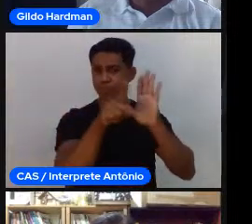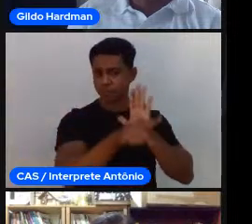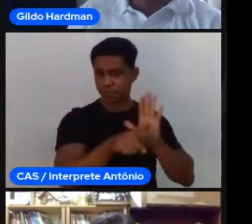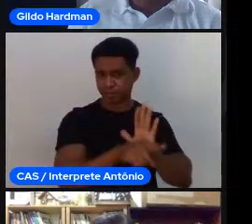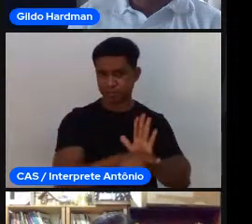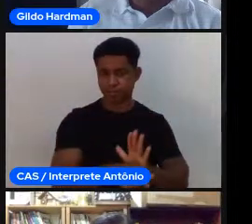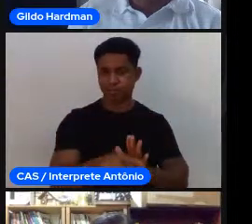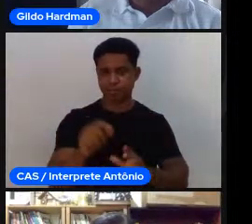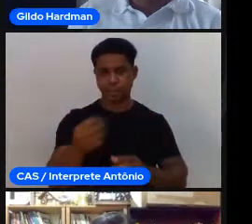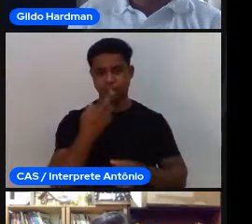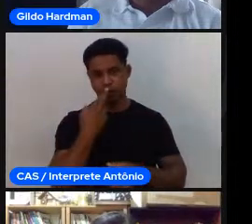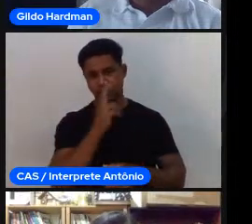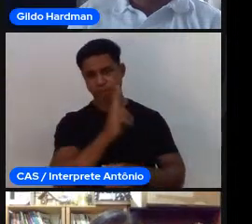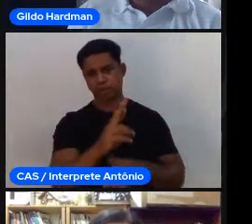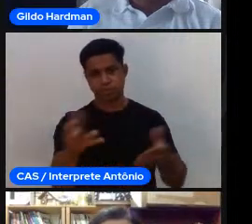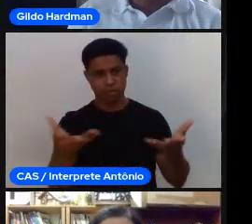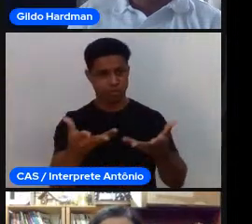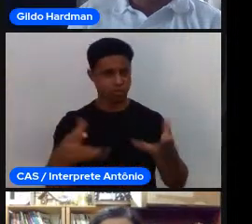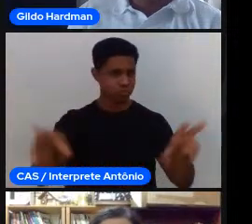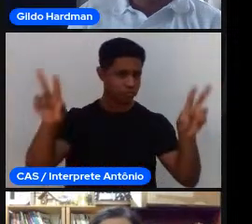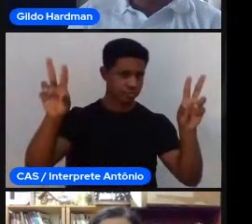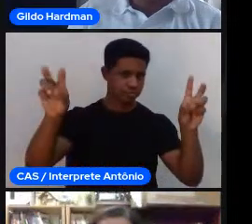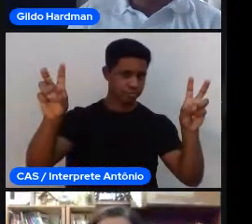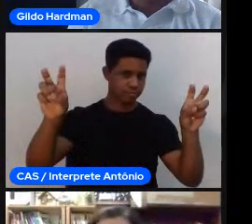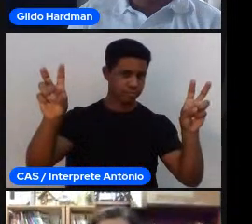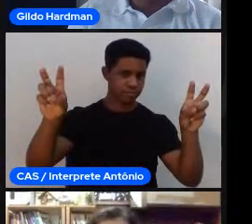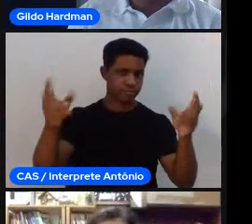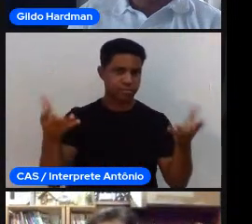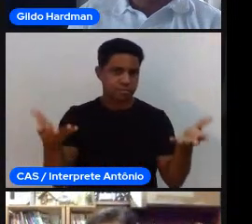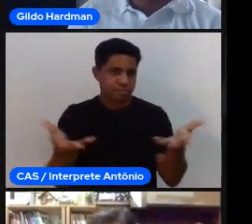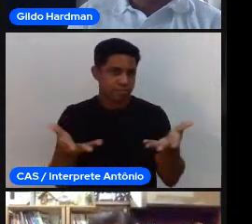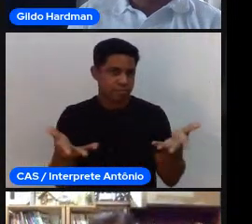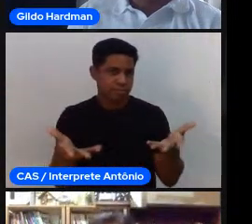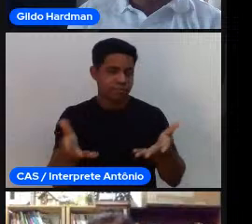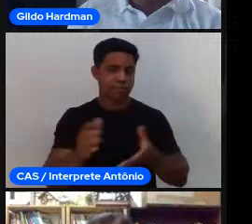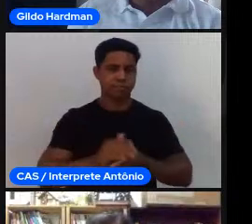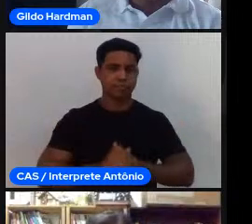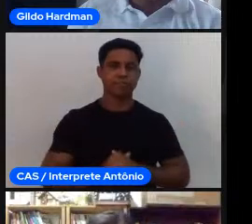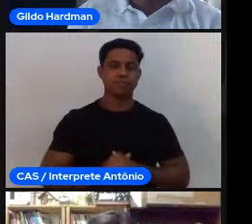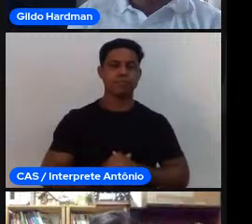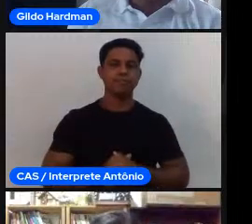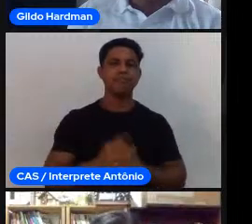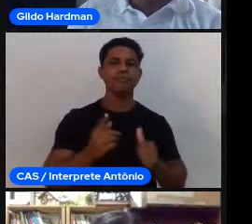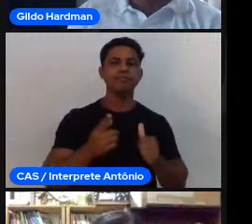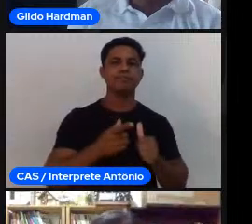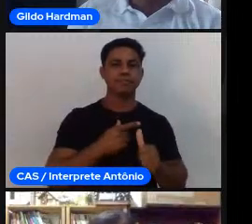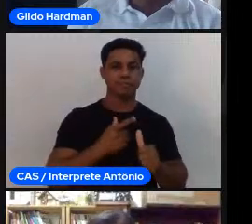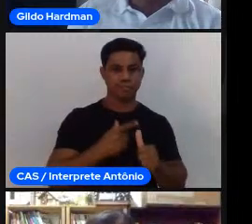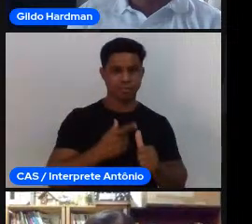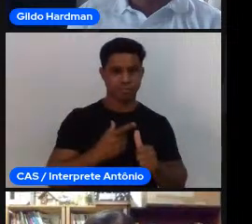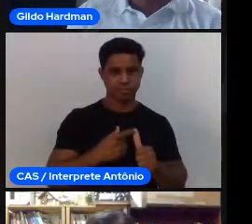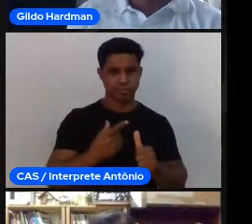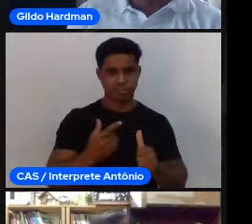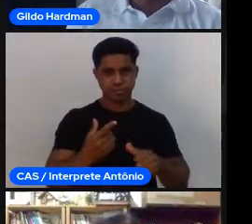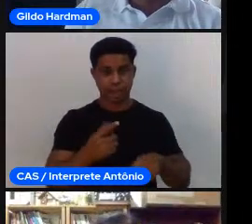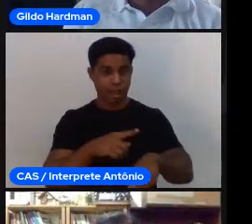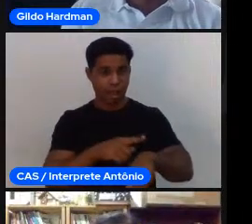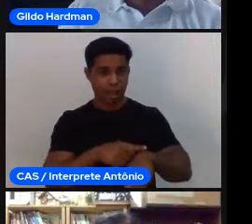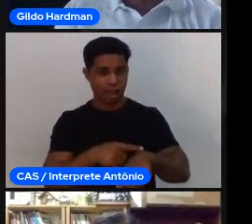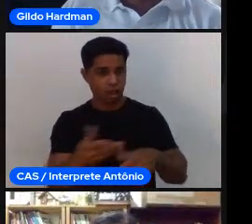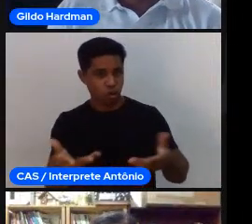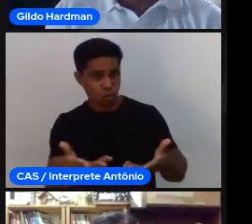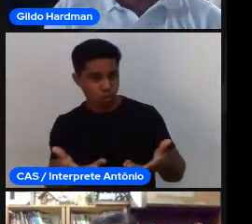vocês para a gente pensar o tema de hoje. E devo falar aí, a primeira hora, bem mais que vocês, e na segunda hora,